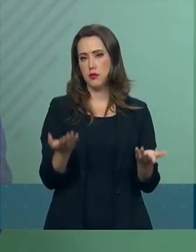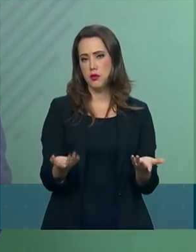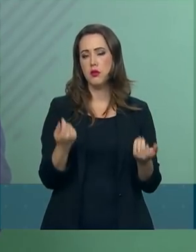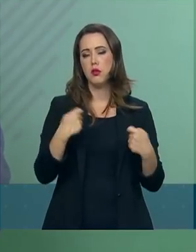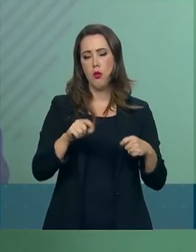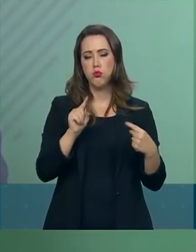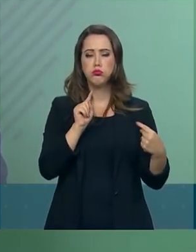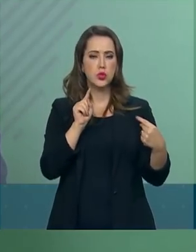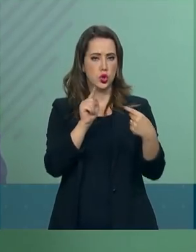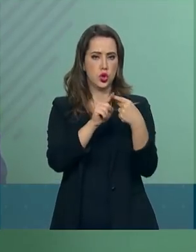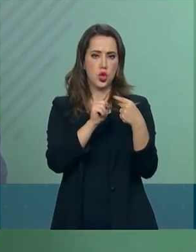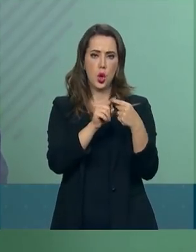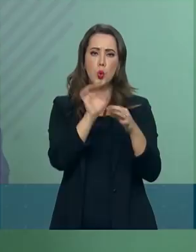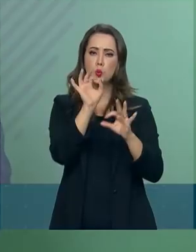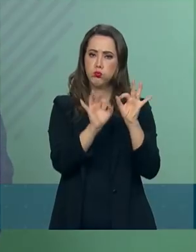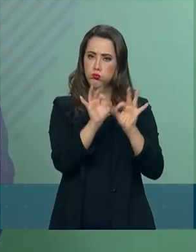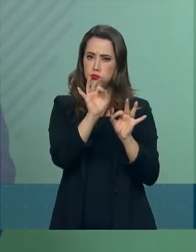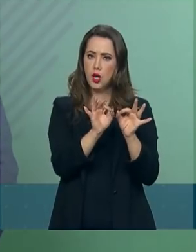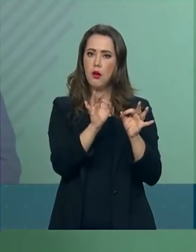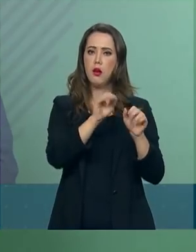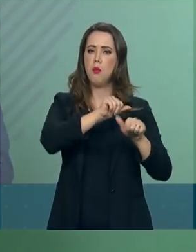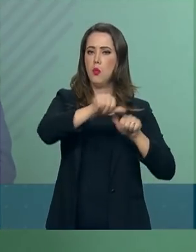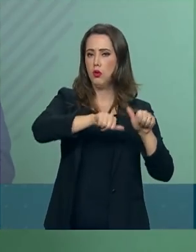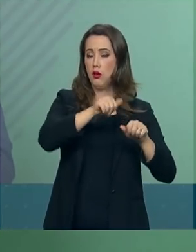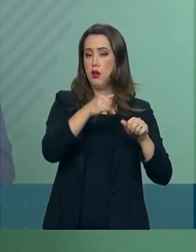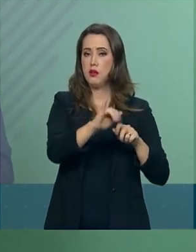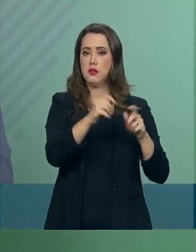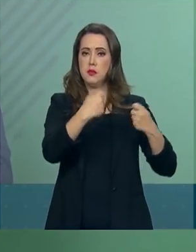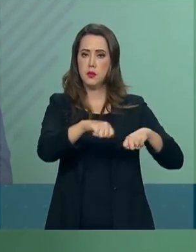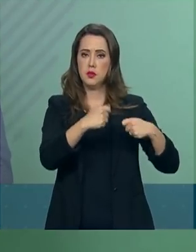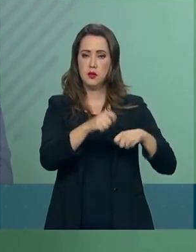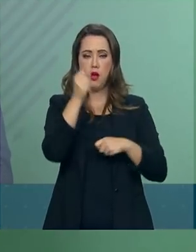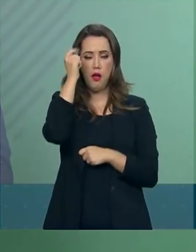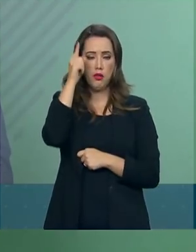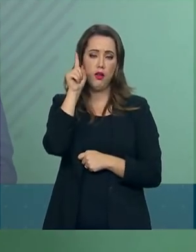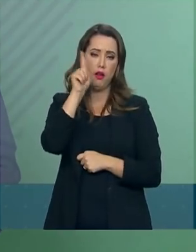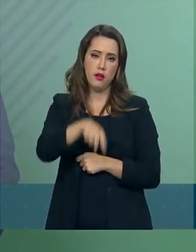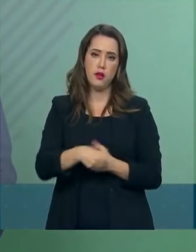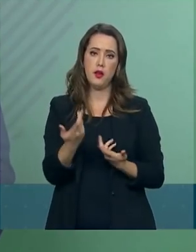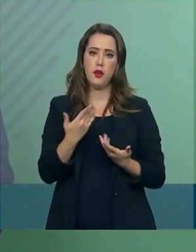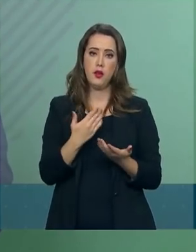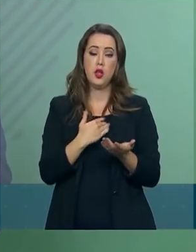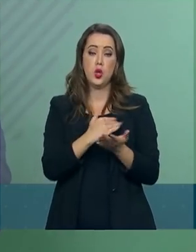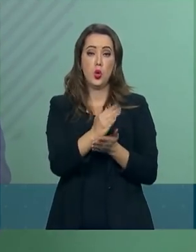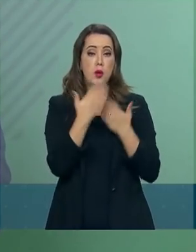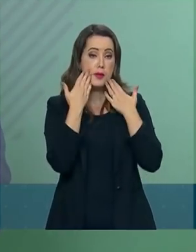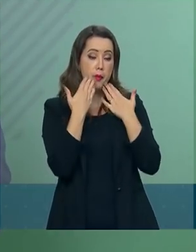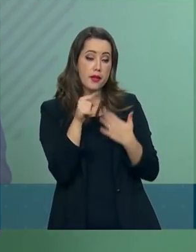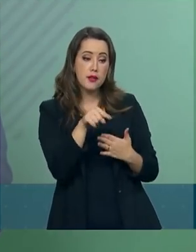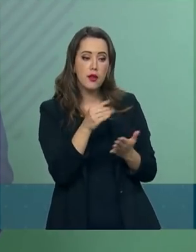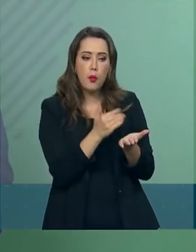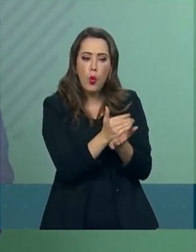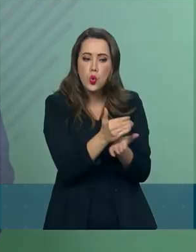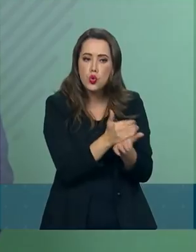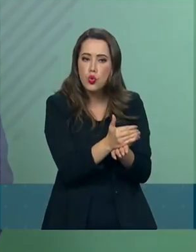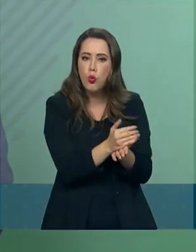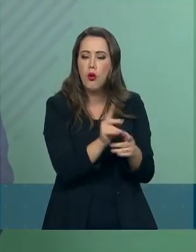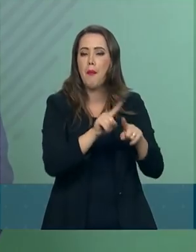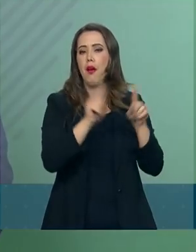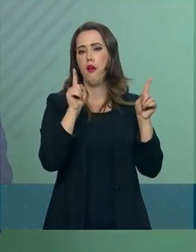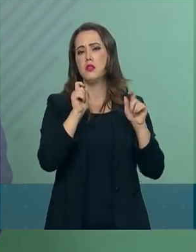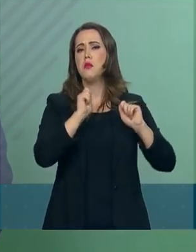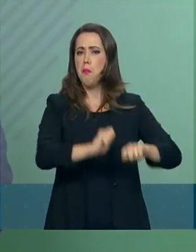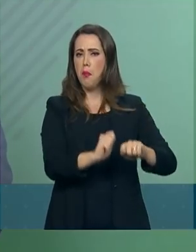estará perfeitamente alinhado com elas. Então, essa é a ideia. Mantém-se aquilo que nós propusemos. Não obstante, pode